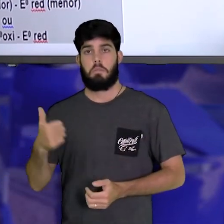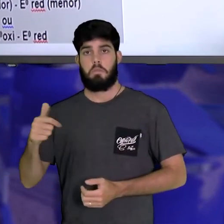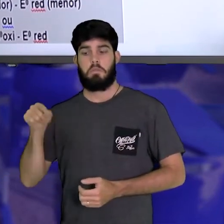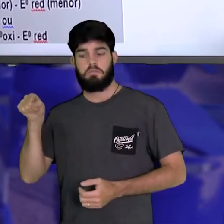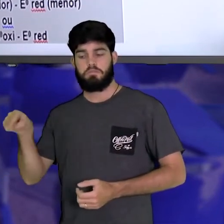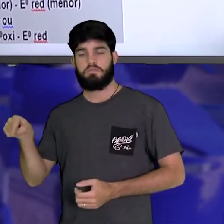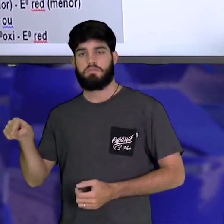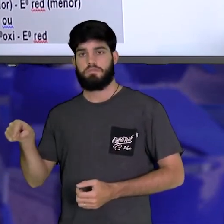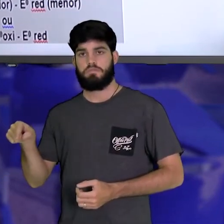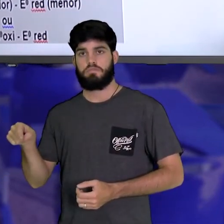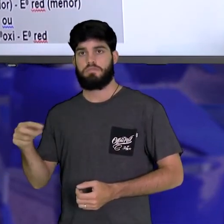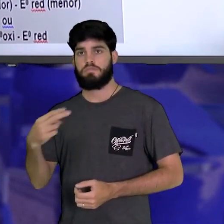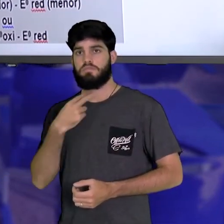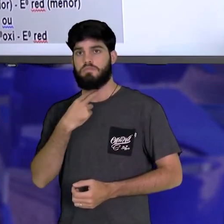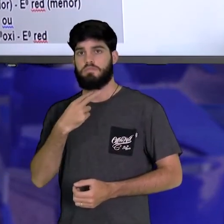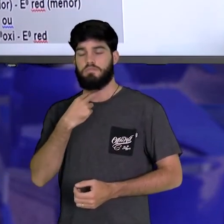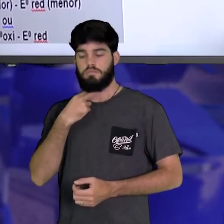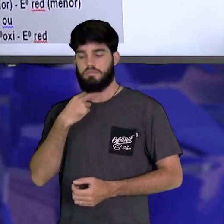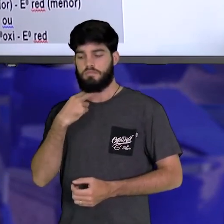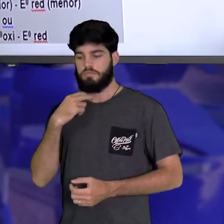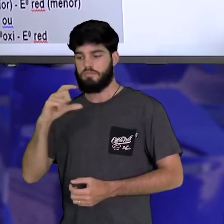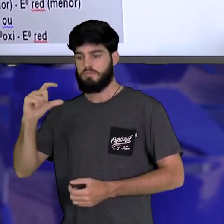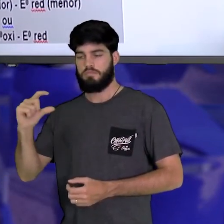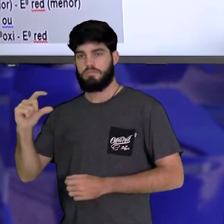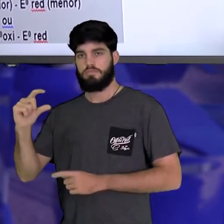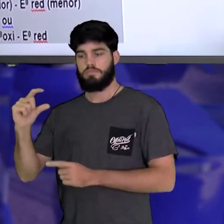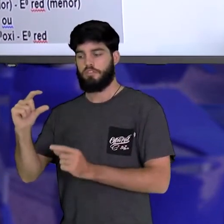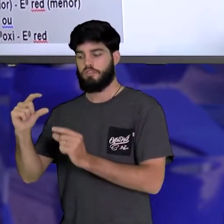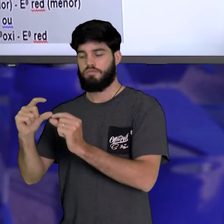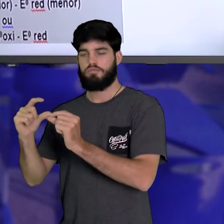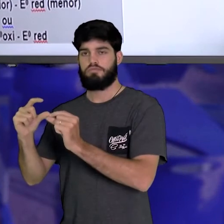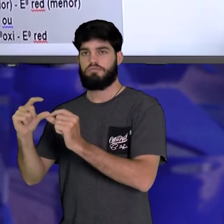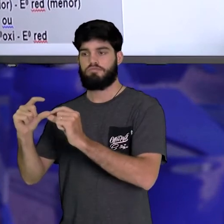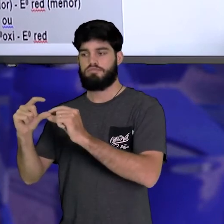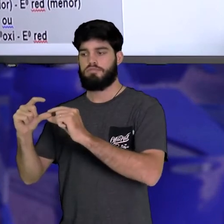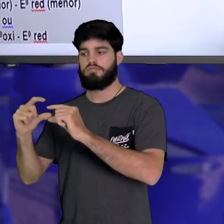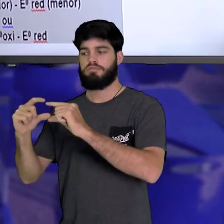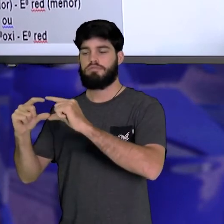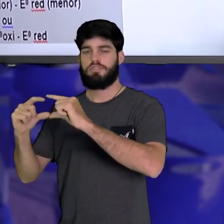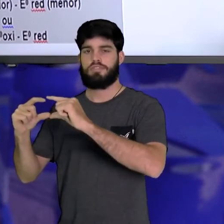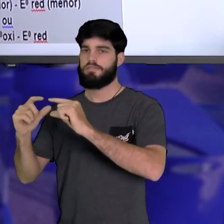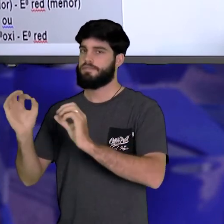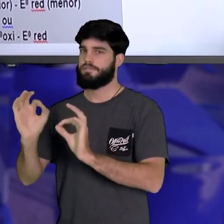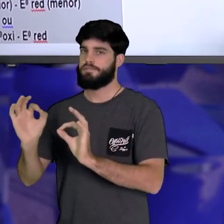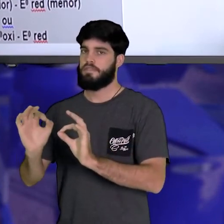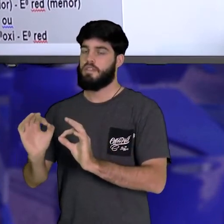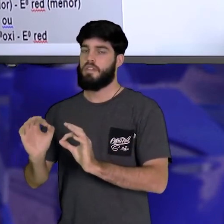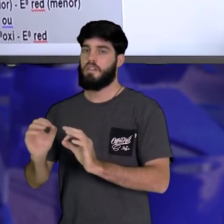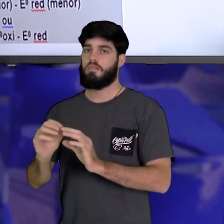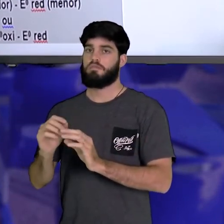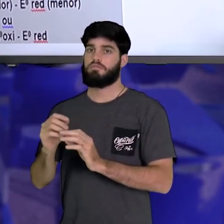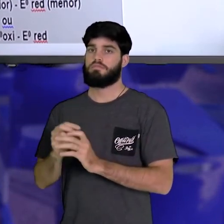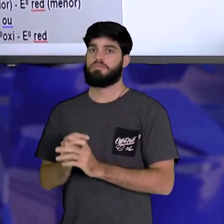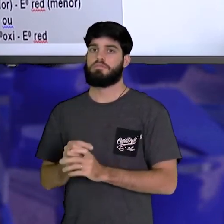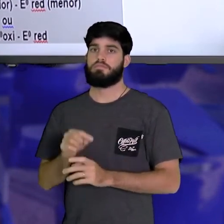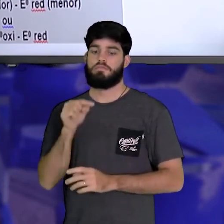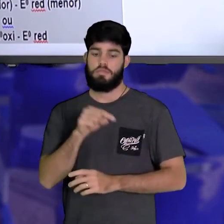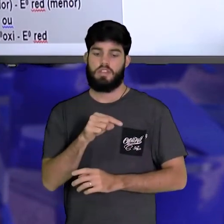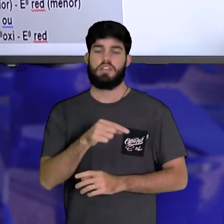aquela que não pode ser recarregada. Já uma pilha secundária é aquela que pode ser